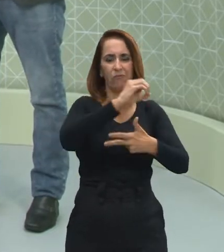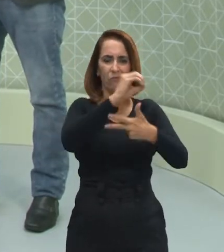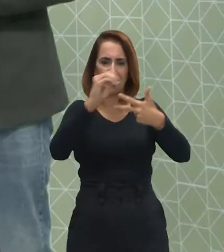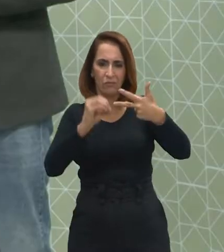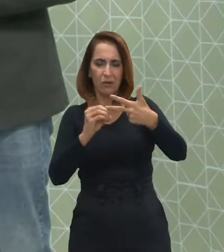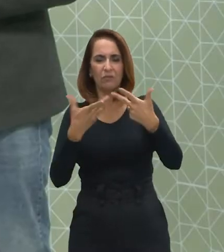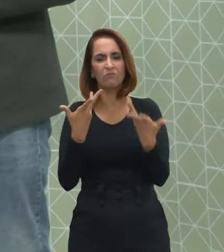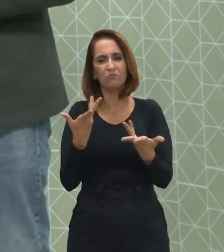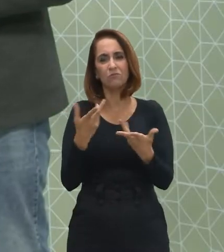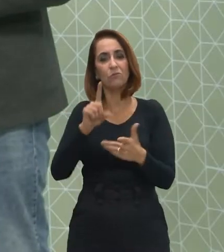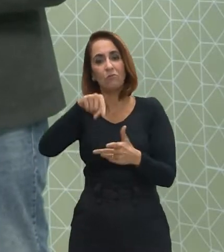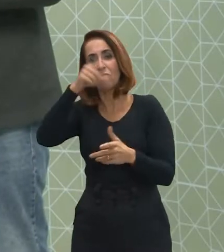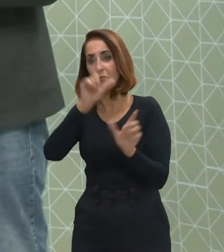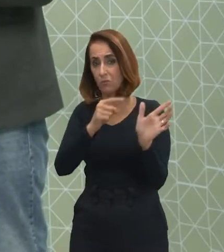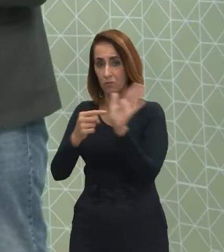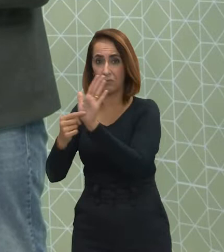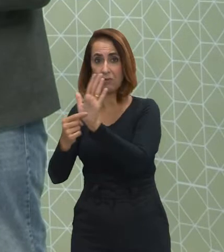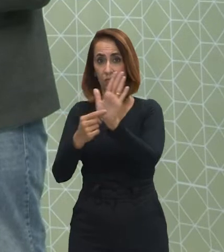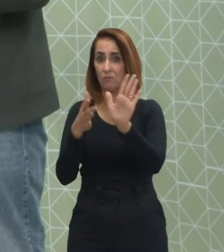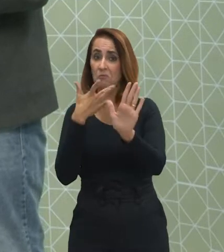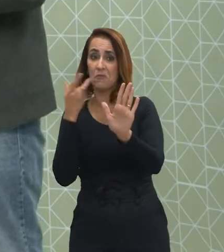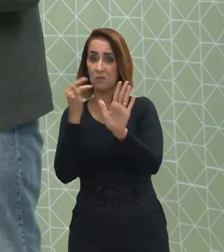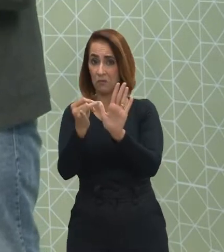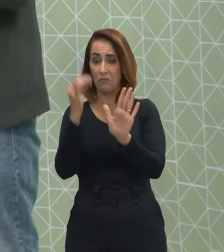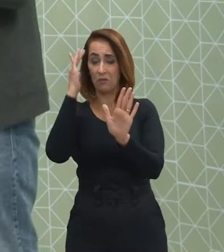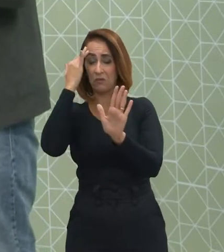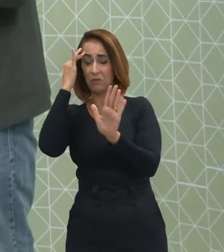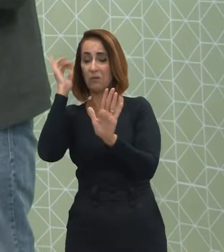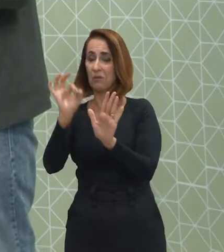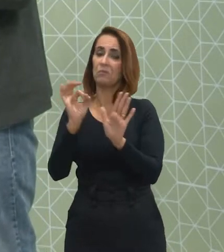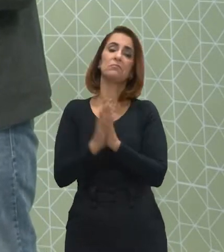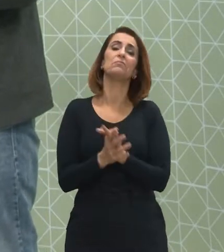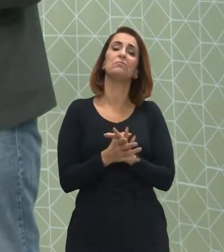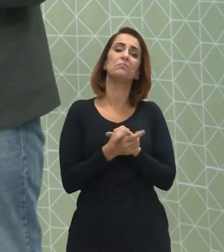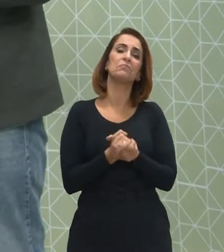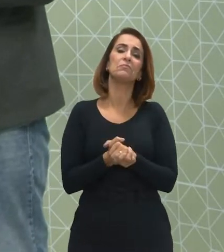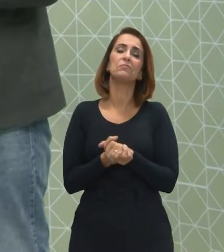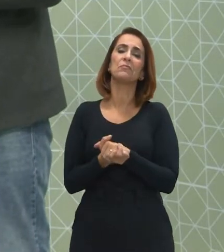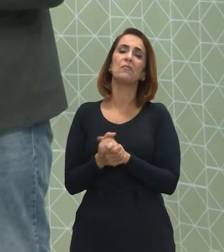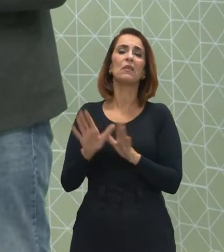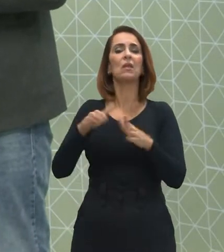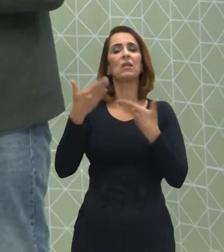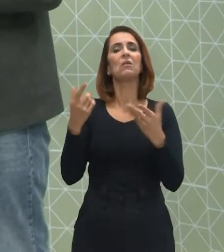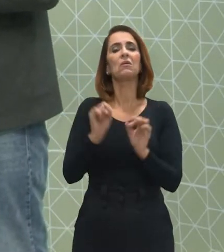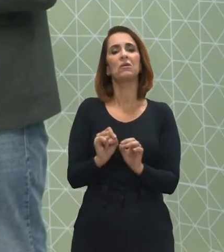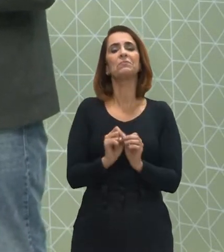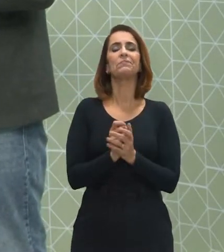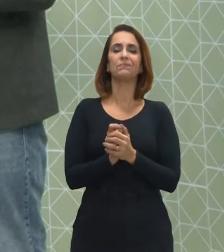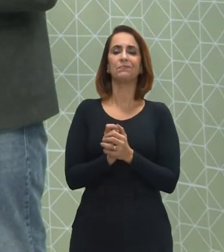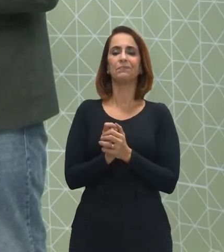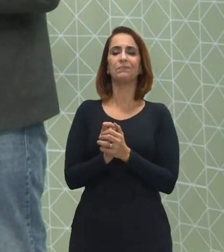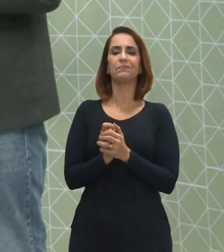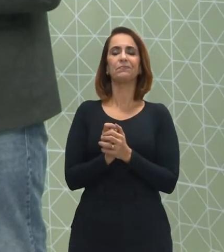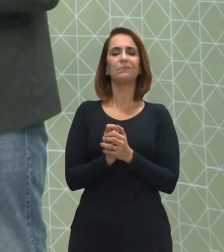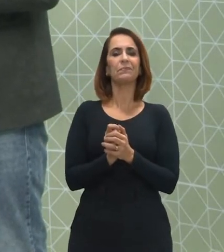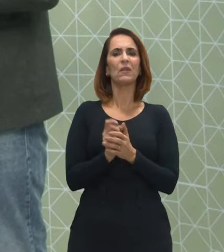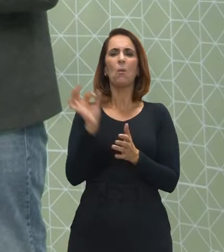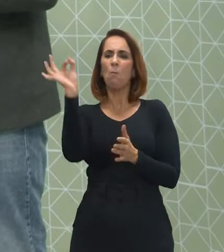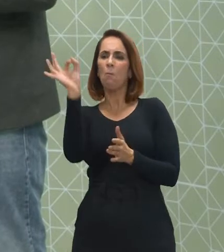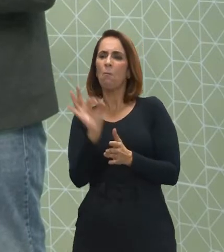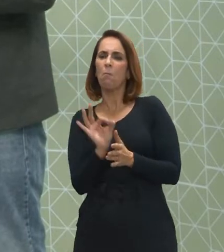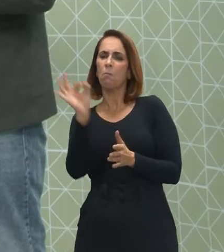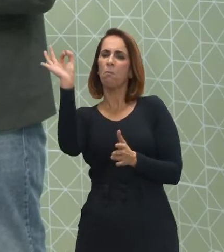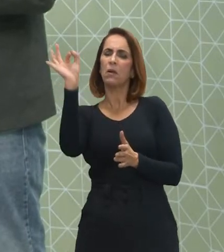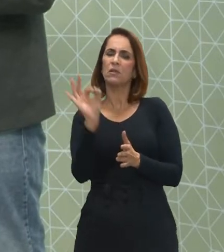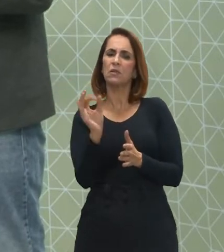Então, com outro slide, vai ficar mais fácil de a gente compreender. Então, aqui nós temos a porcentagem